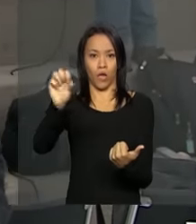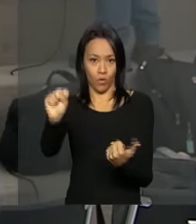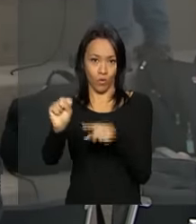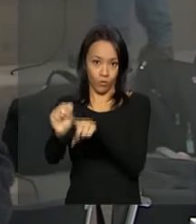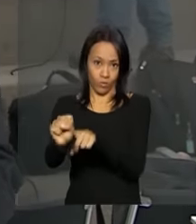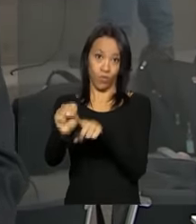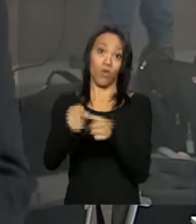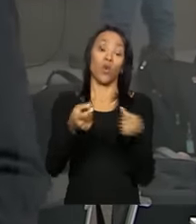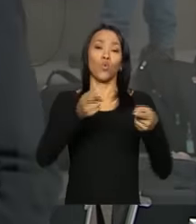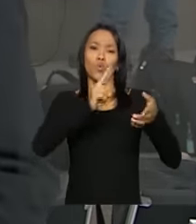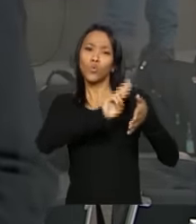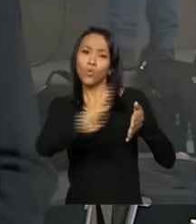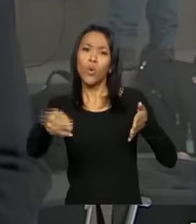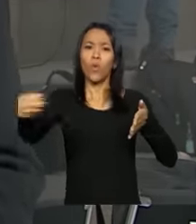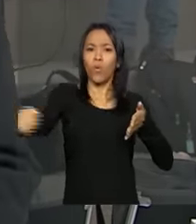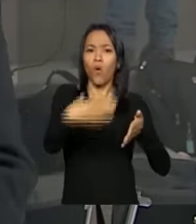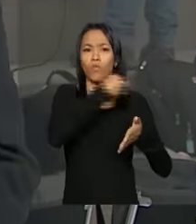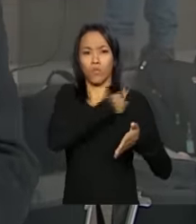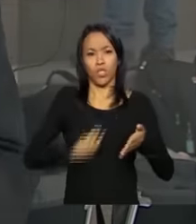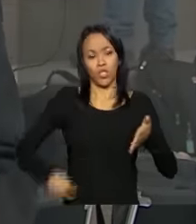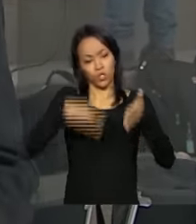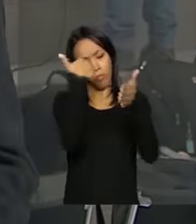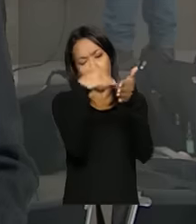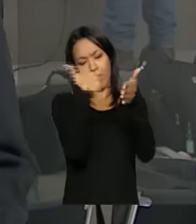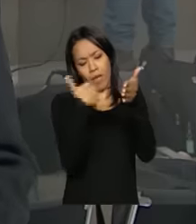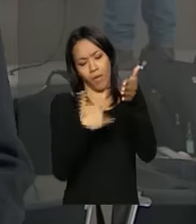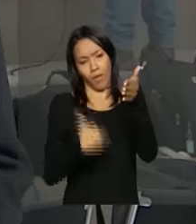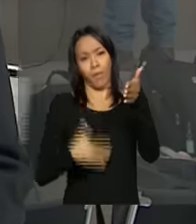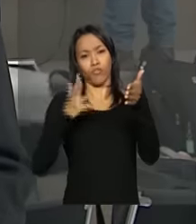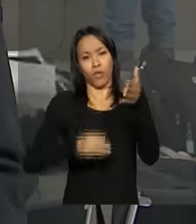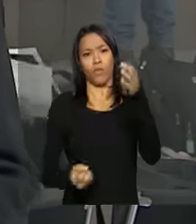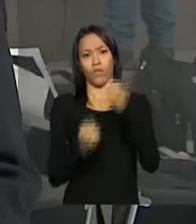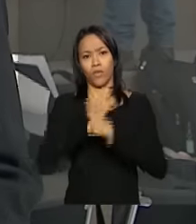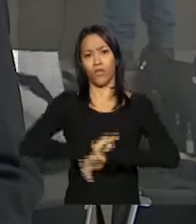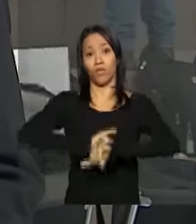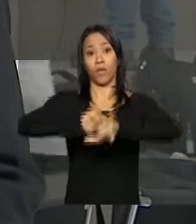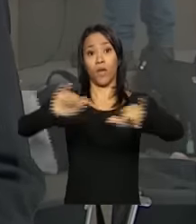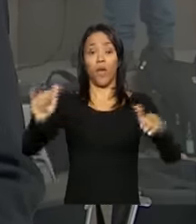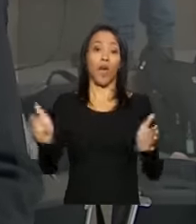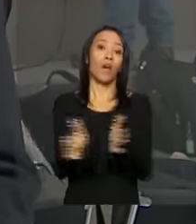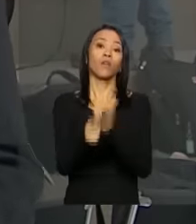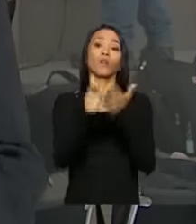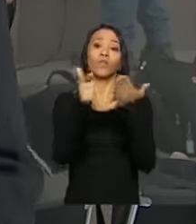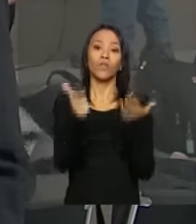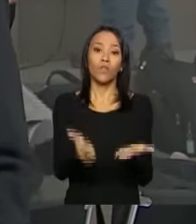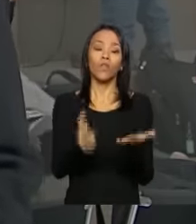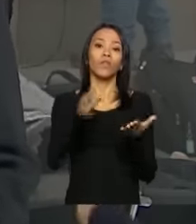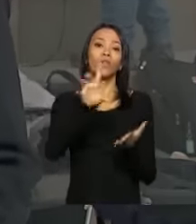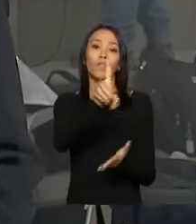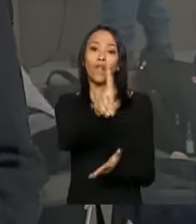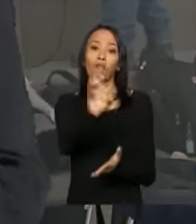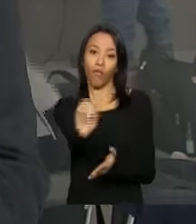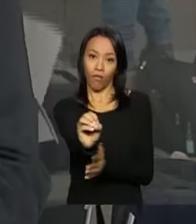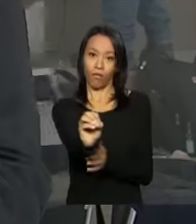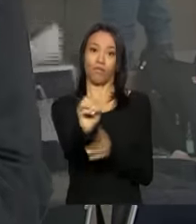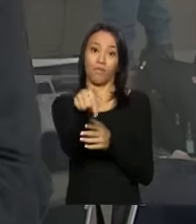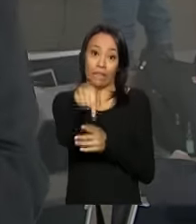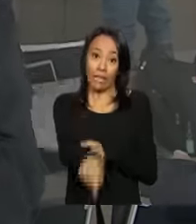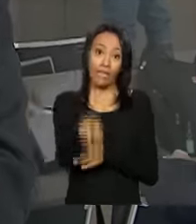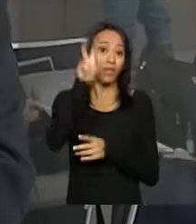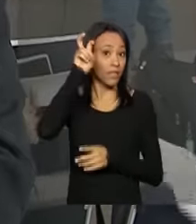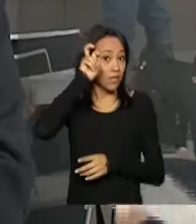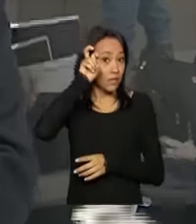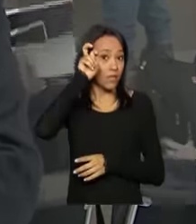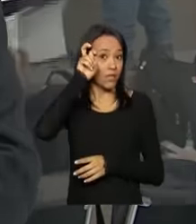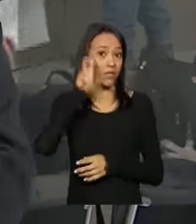As nomeações dos novos ministros já foram publicadas no Diário Oficial da União, desta quinta-feira. E